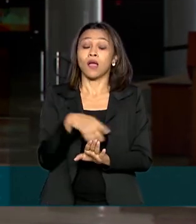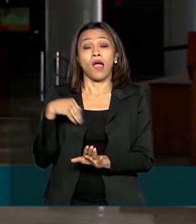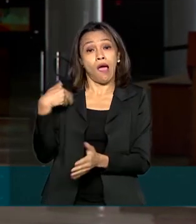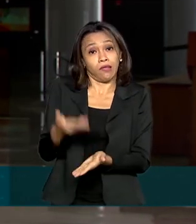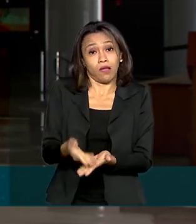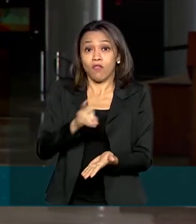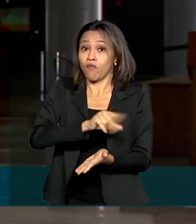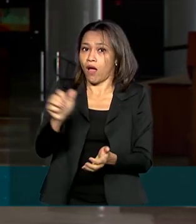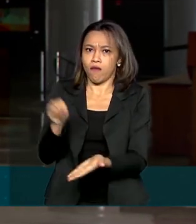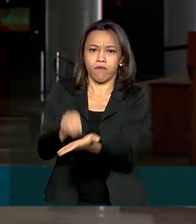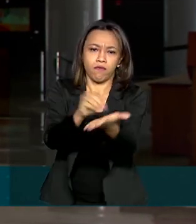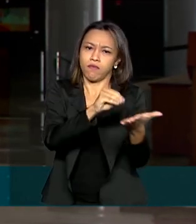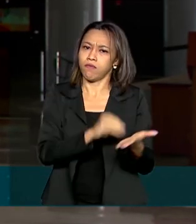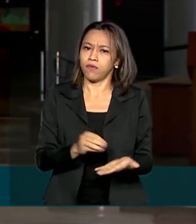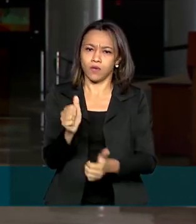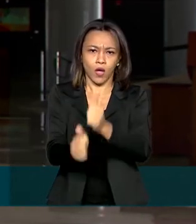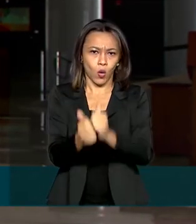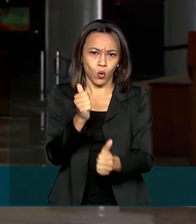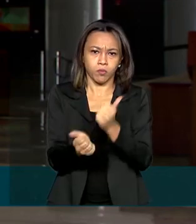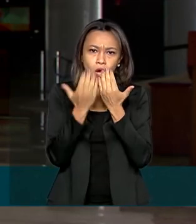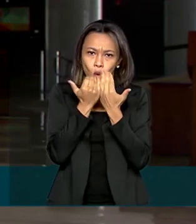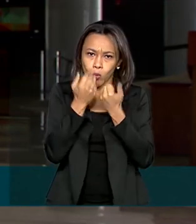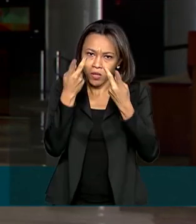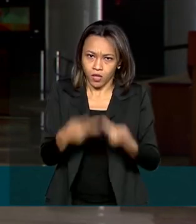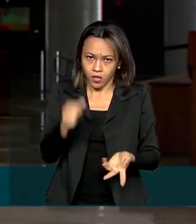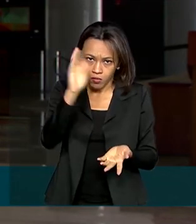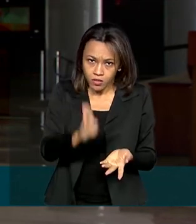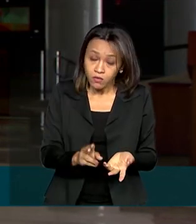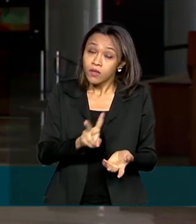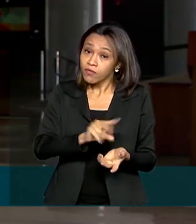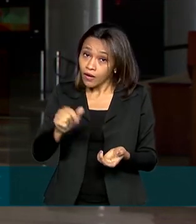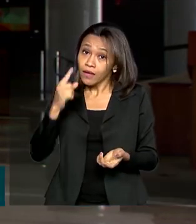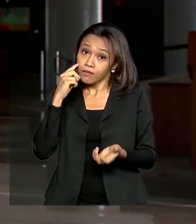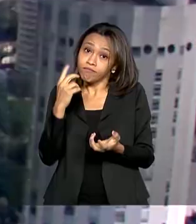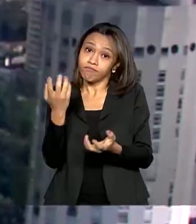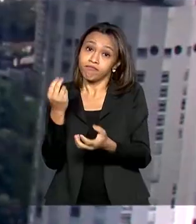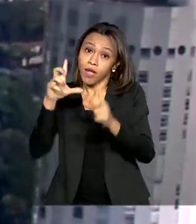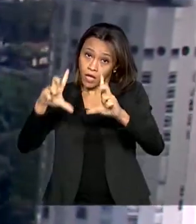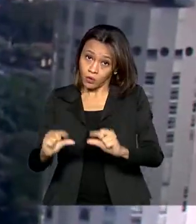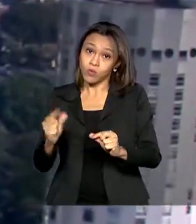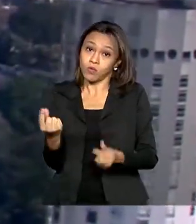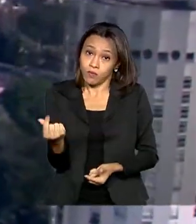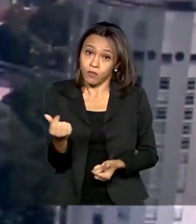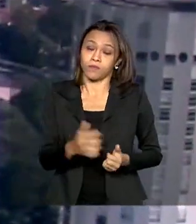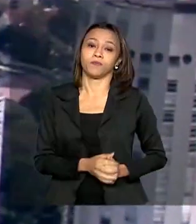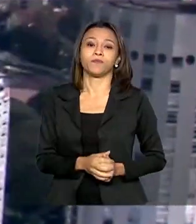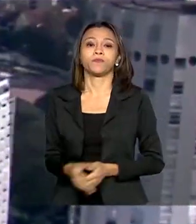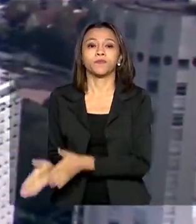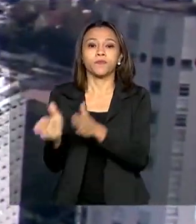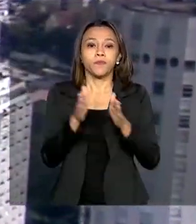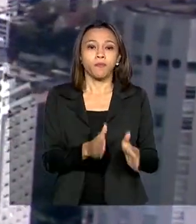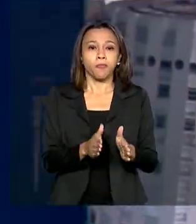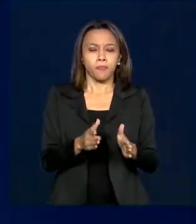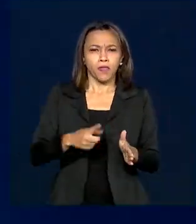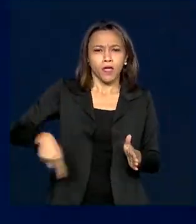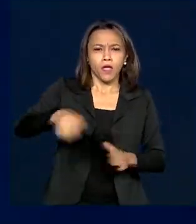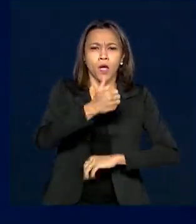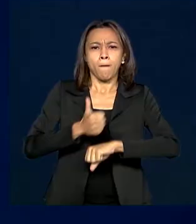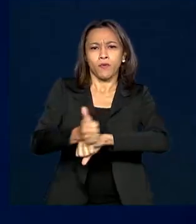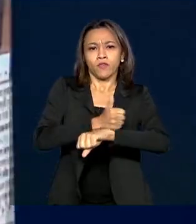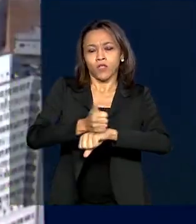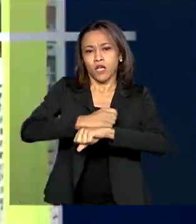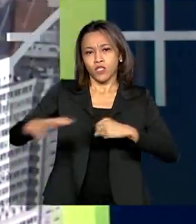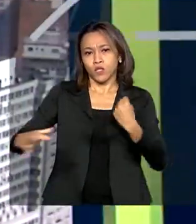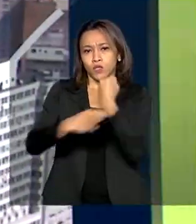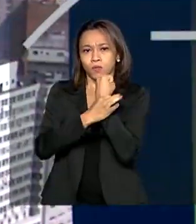não faltará arroz para o consumo interno e que buscará a redução dos preços. Agentes de segurança pública de